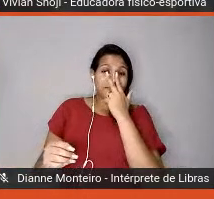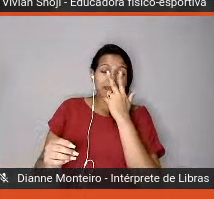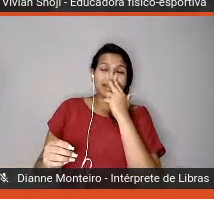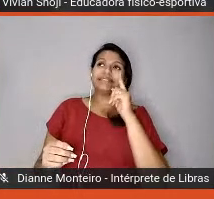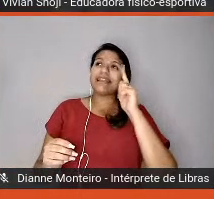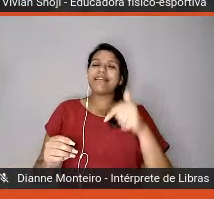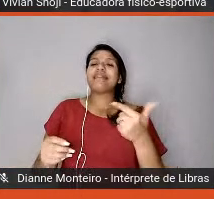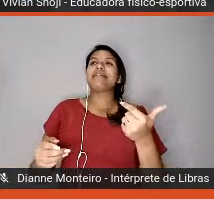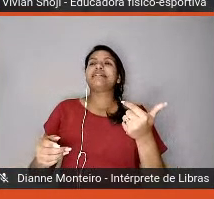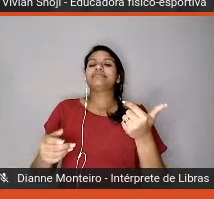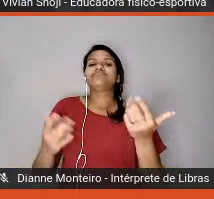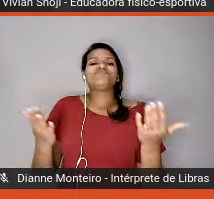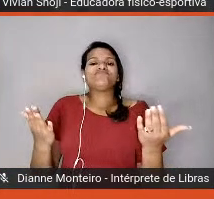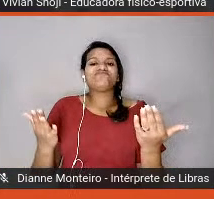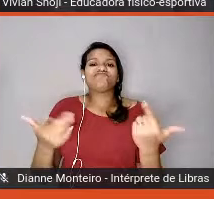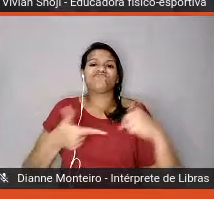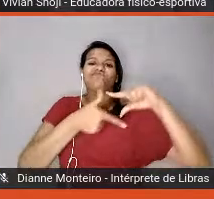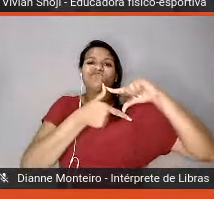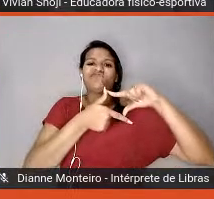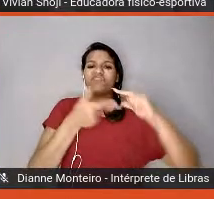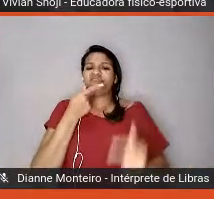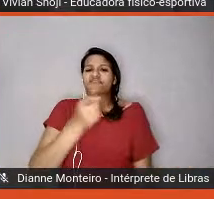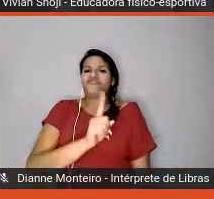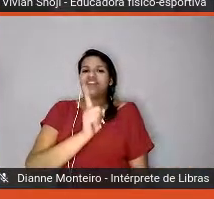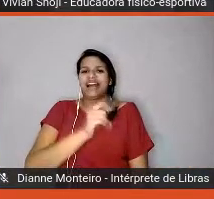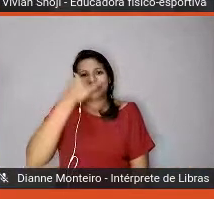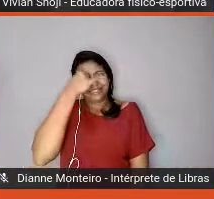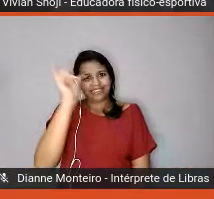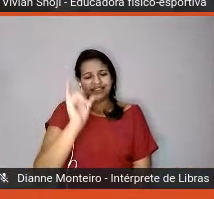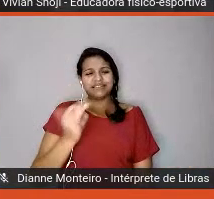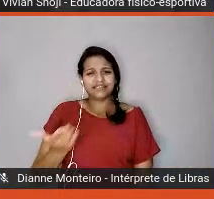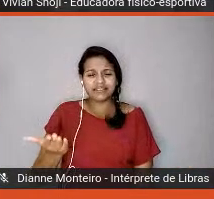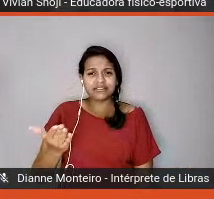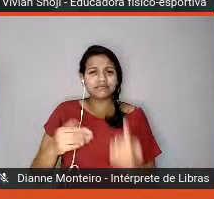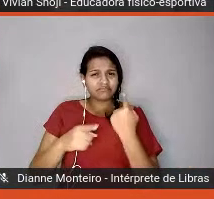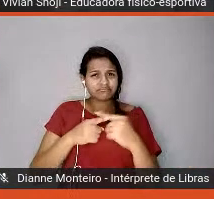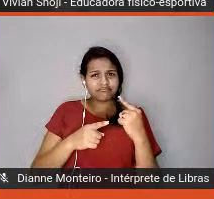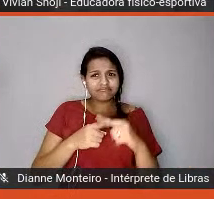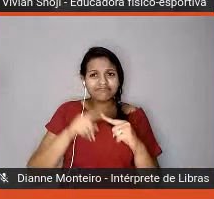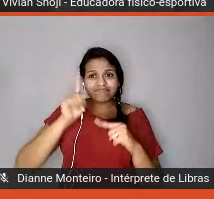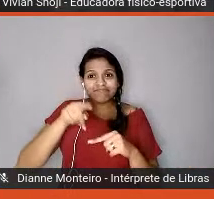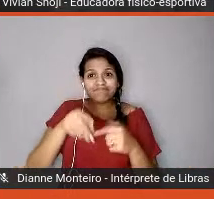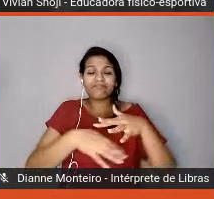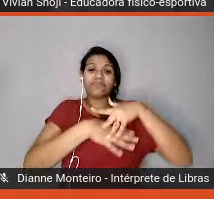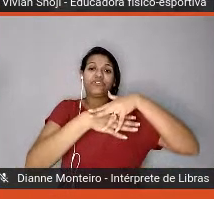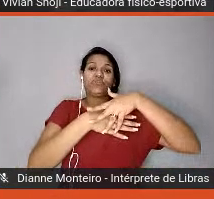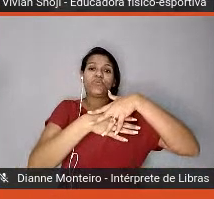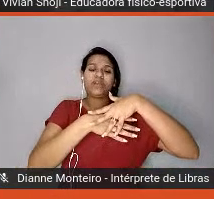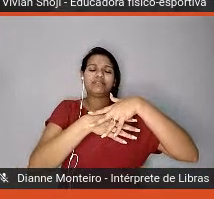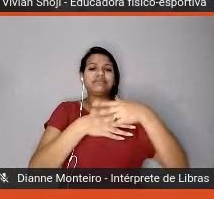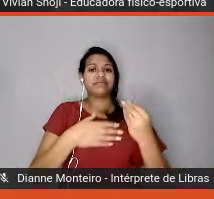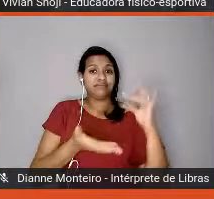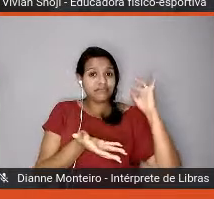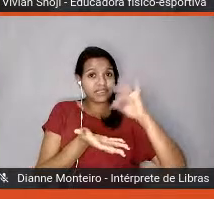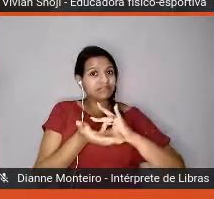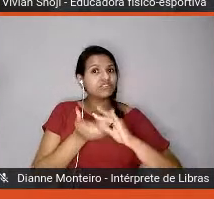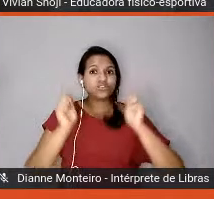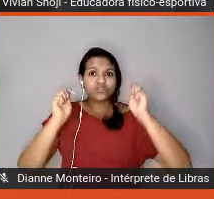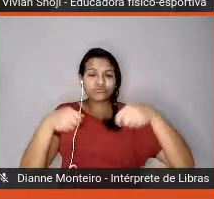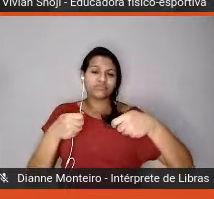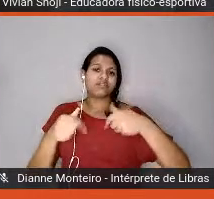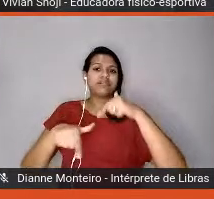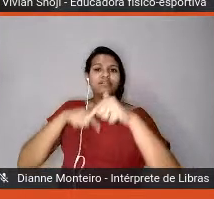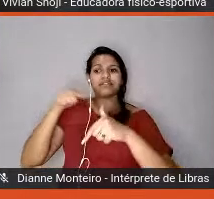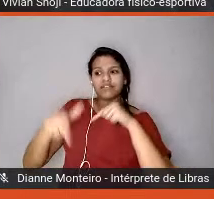Mas é muito importante, porque sendo uma doença muito incapacitante para trabalhar, para se relacionar, para viver,